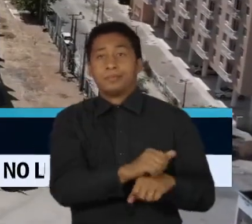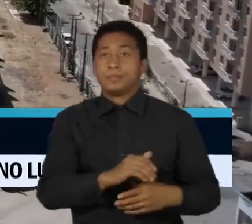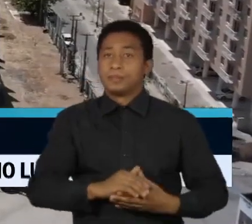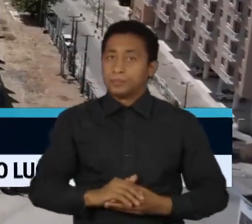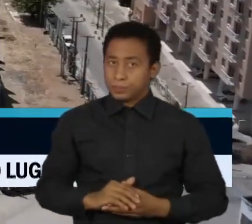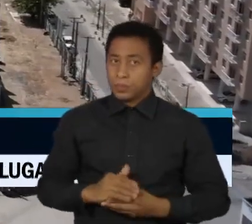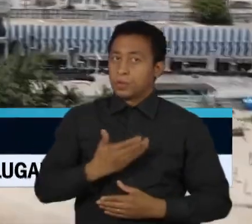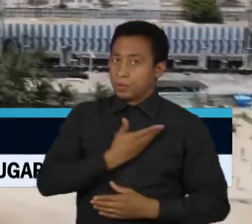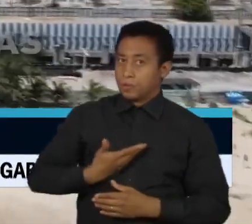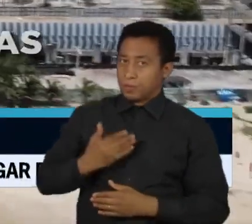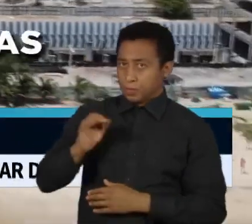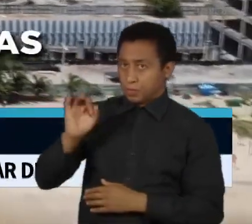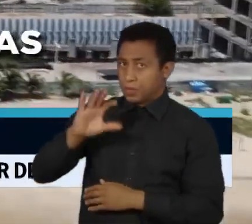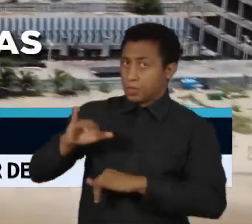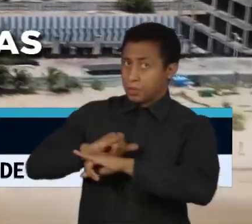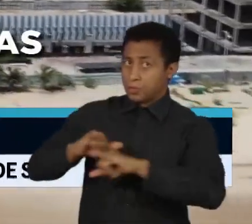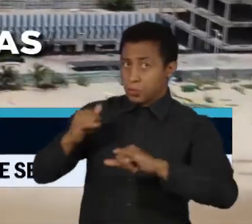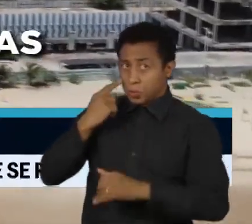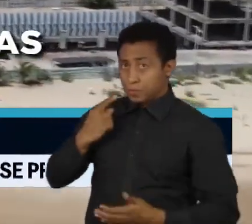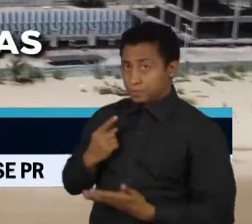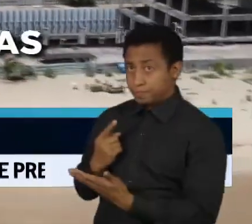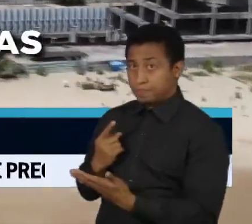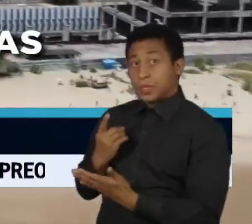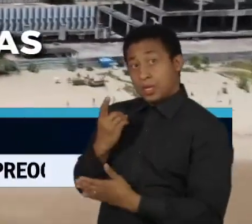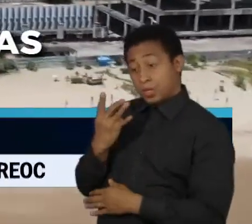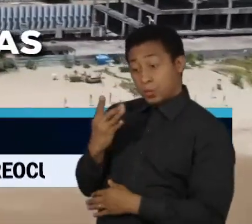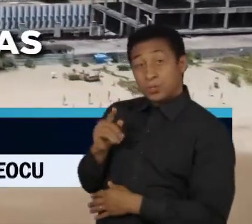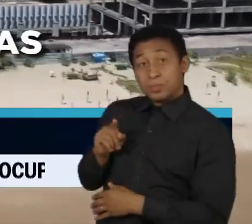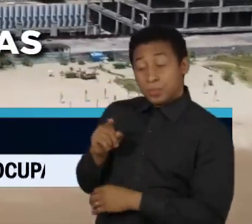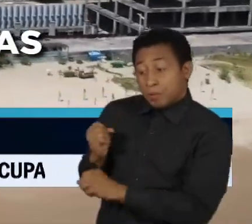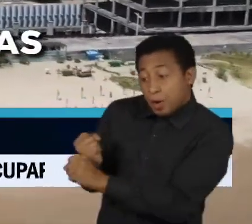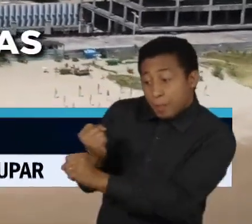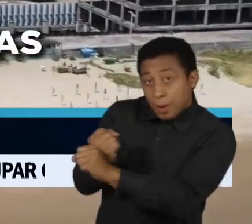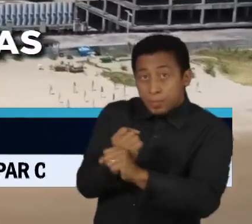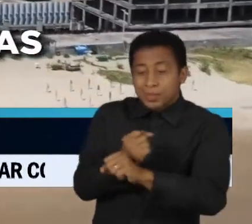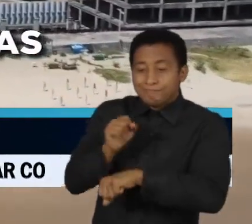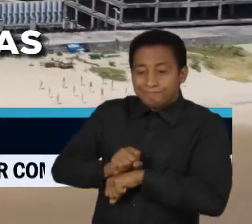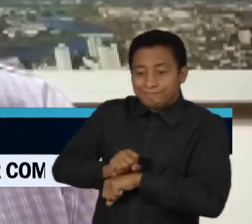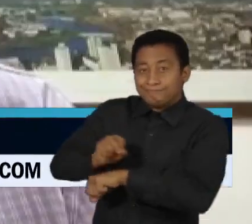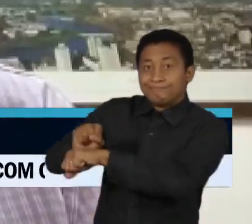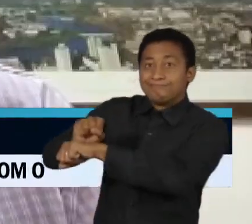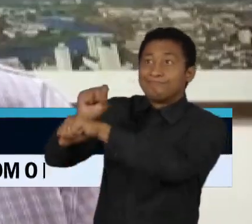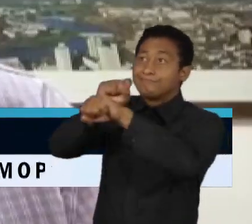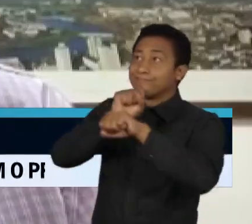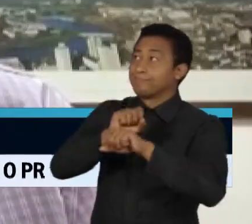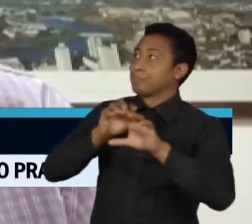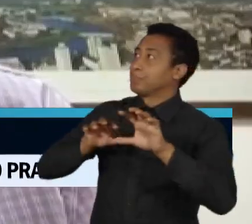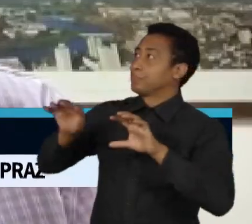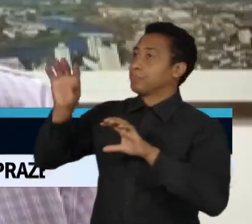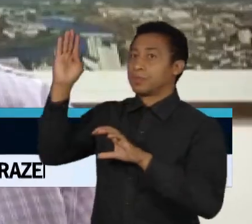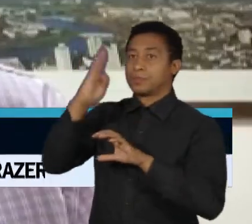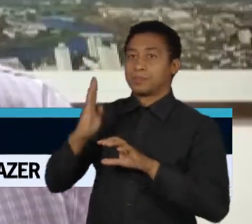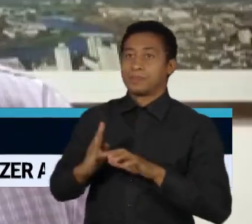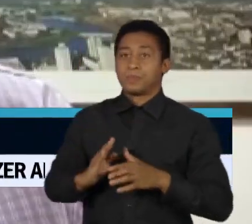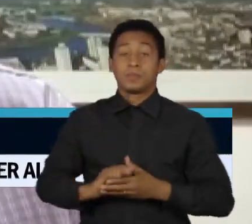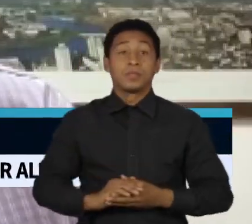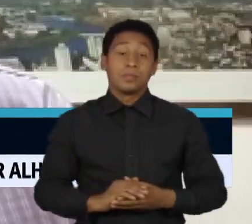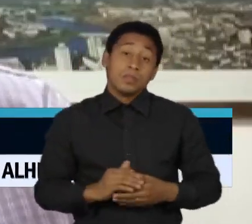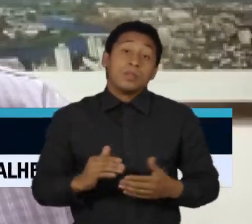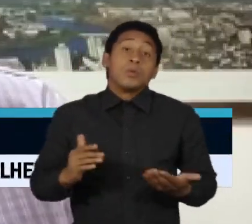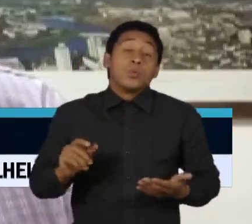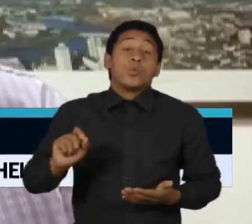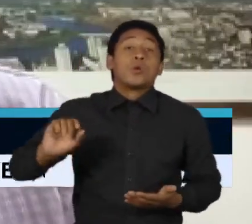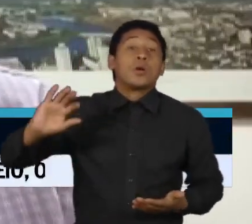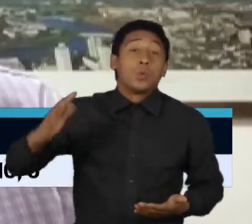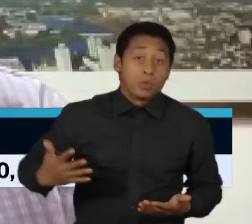segundo o governo federal, já são mais de 14 mil construções inacabadas no Brasil. Para o indivíduo, o que acontece? A gente acaba vivendo